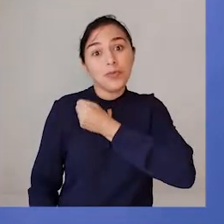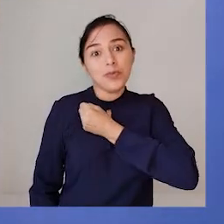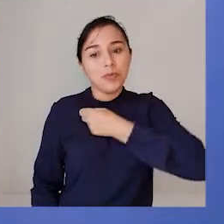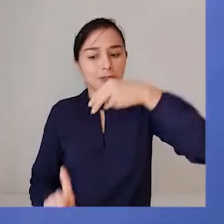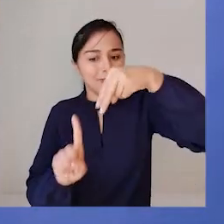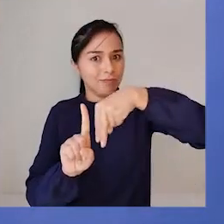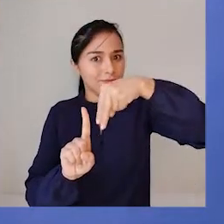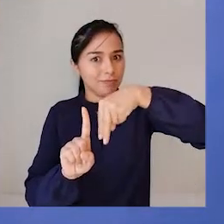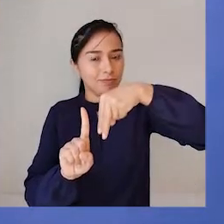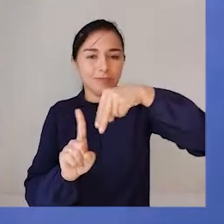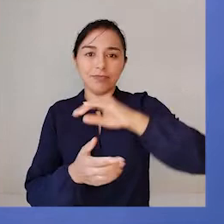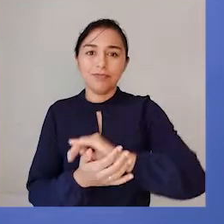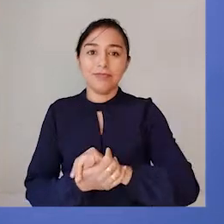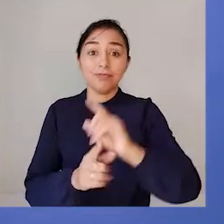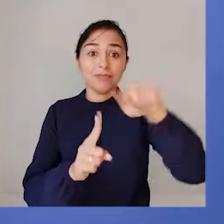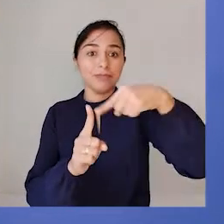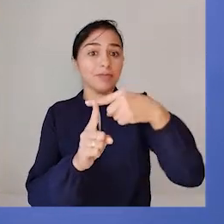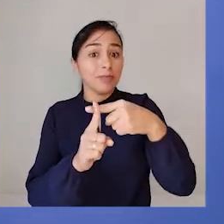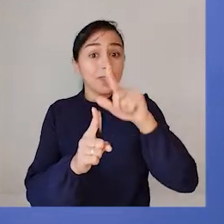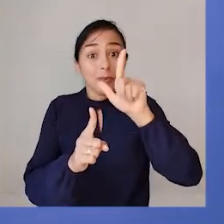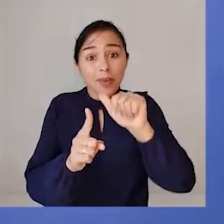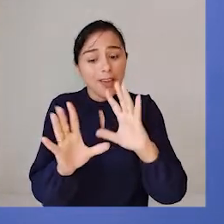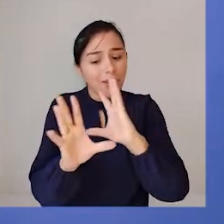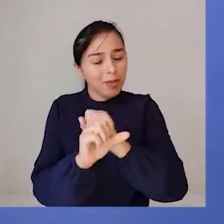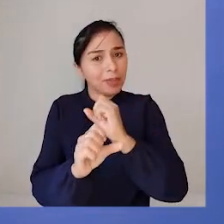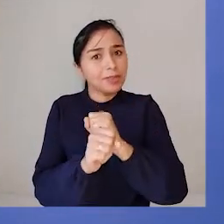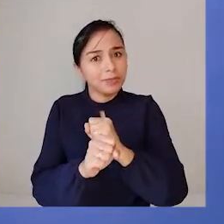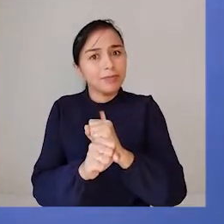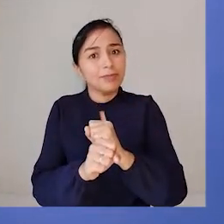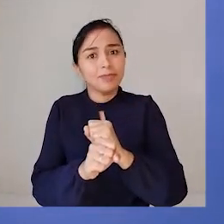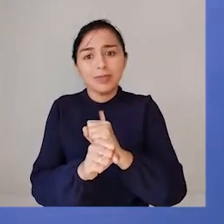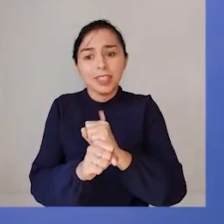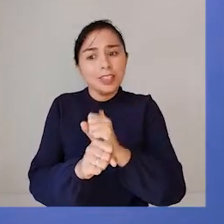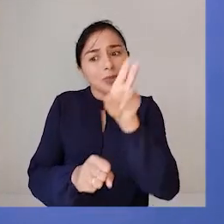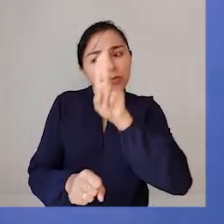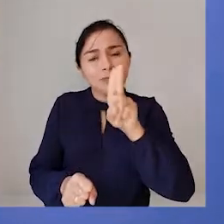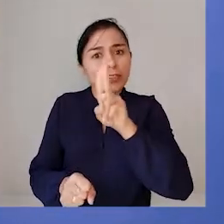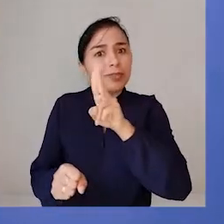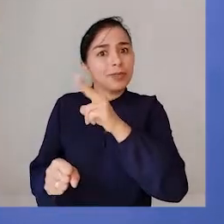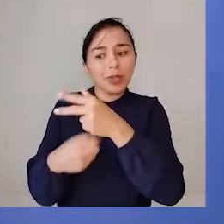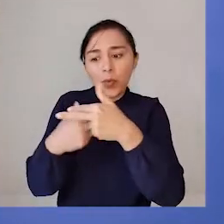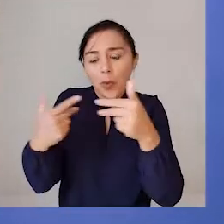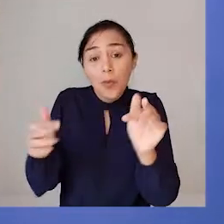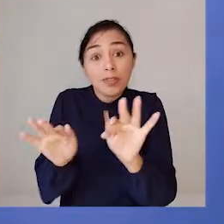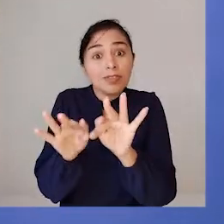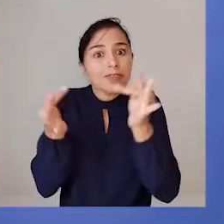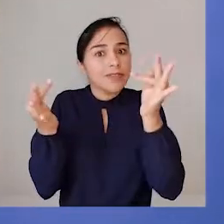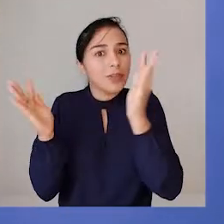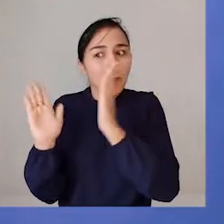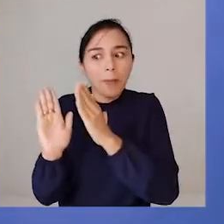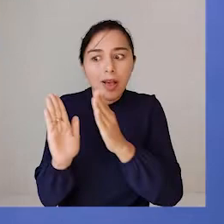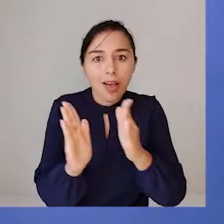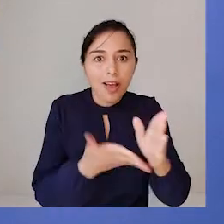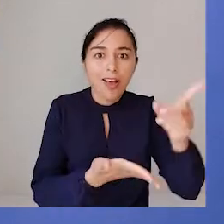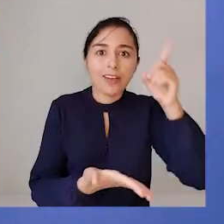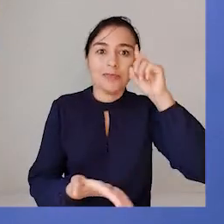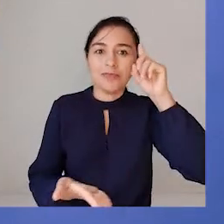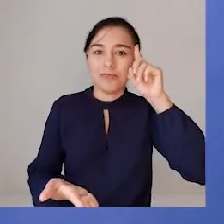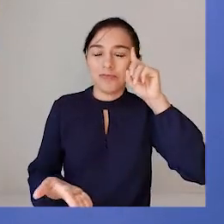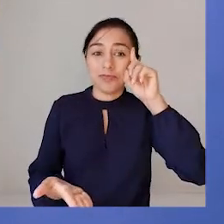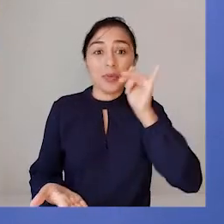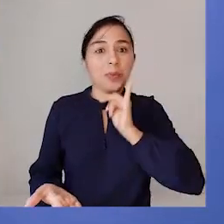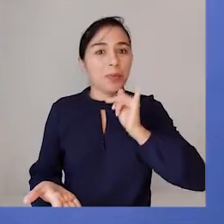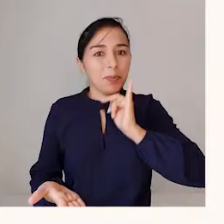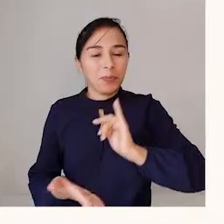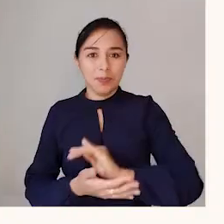naturais. A adição é uma operação que está presente até nas coisas mais simples do nosso cotidiano, do nosso dia